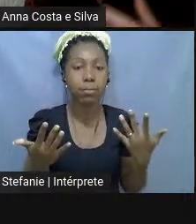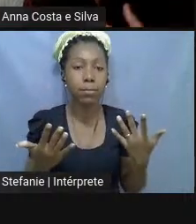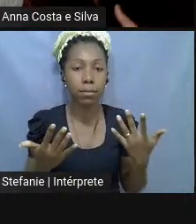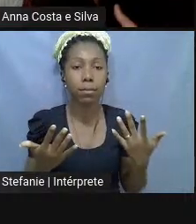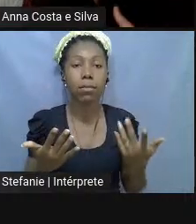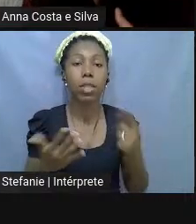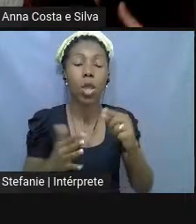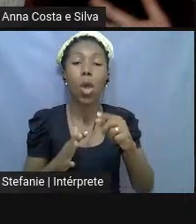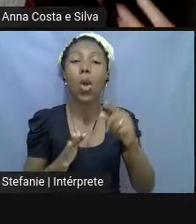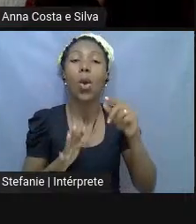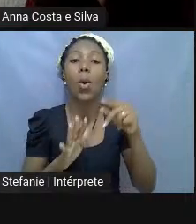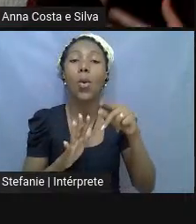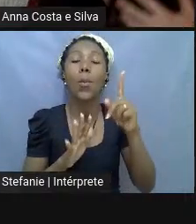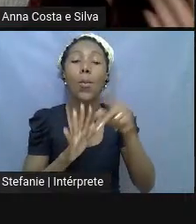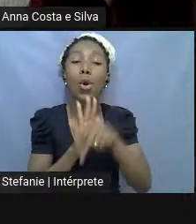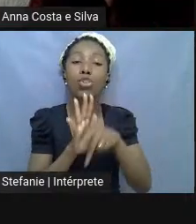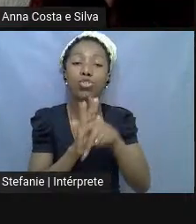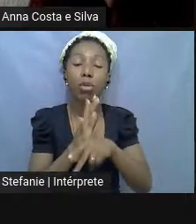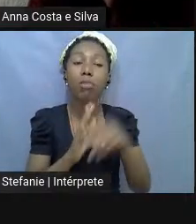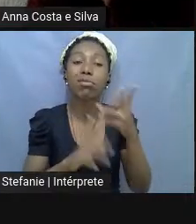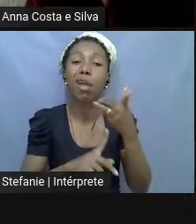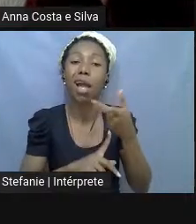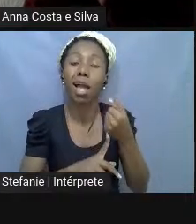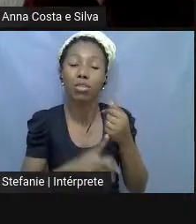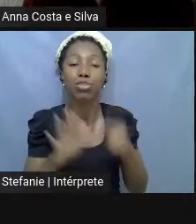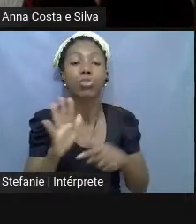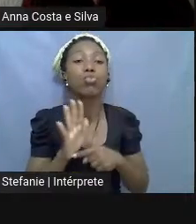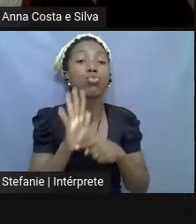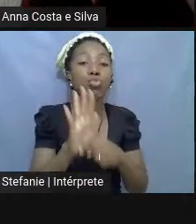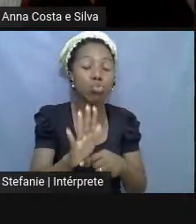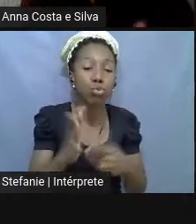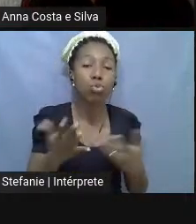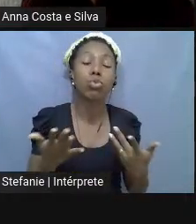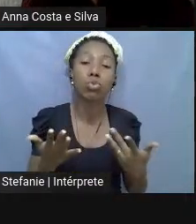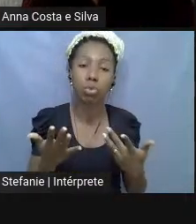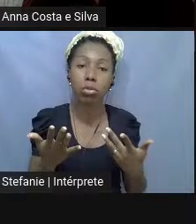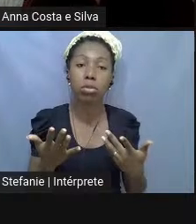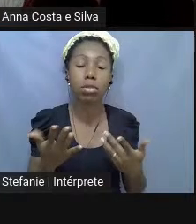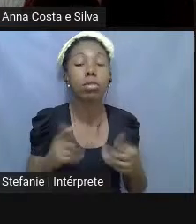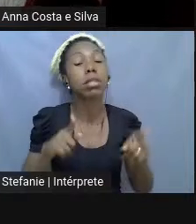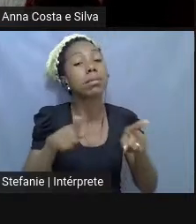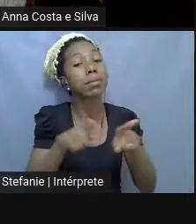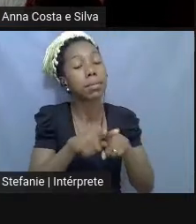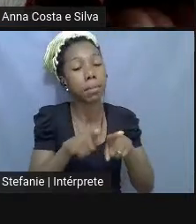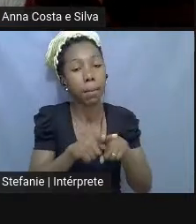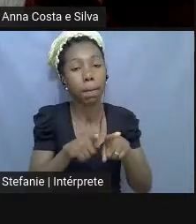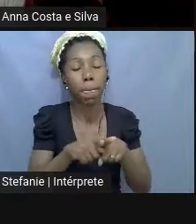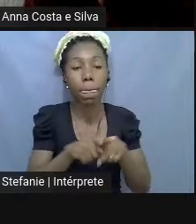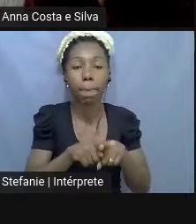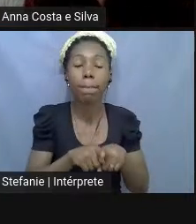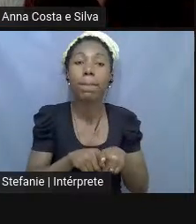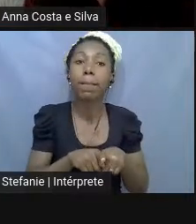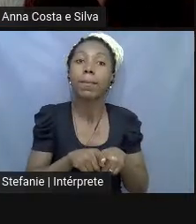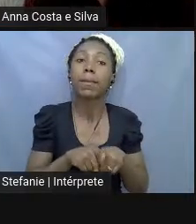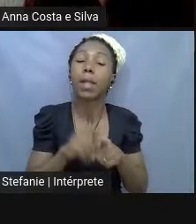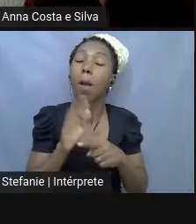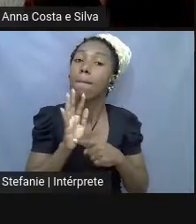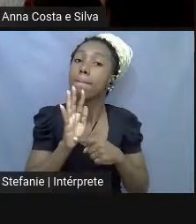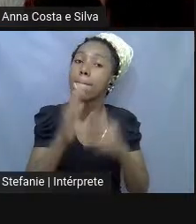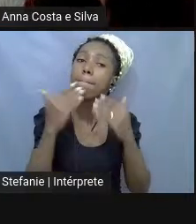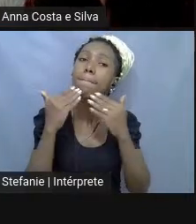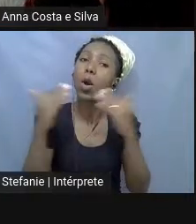projeto de arte estar suprindo ou ajudando é... Mas também é... Evidenciando